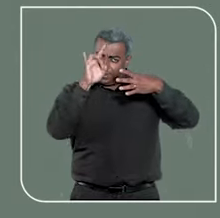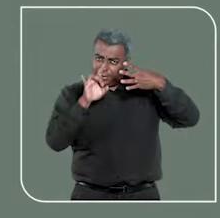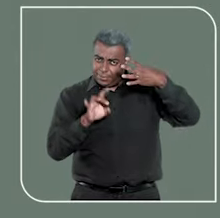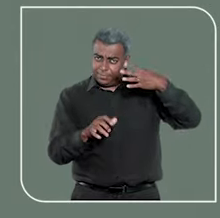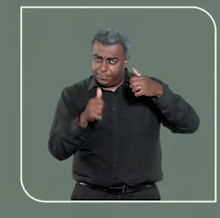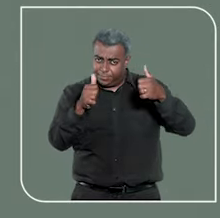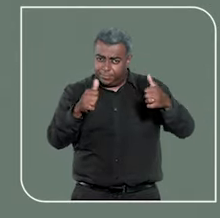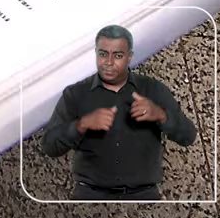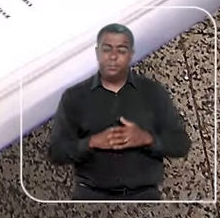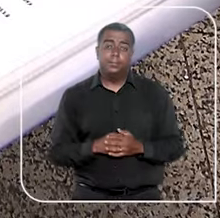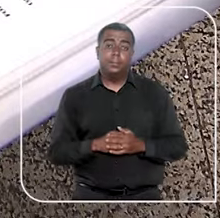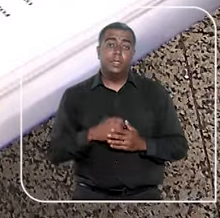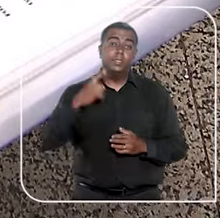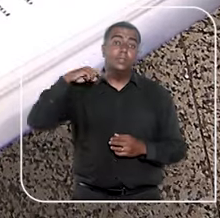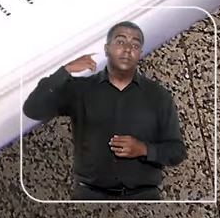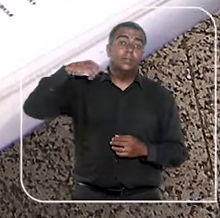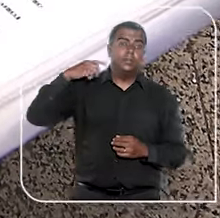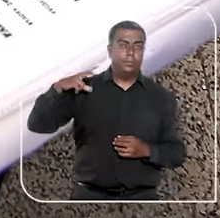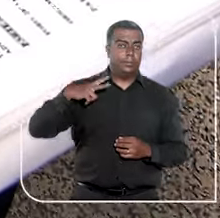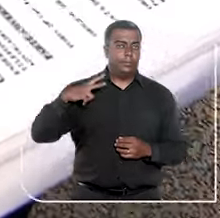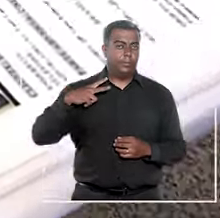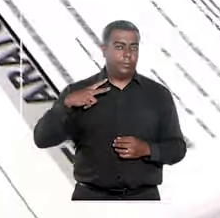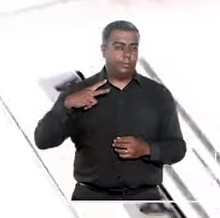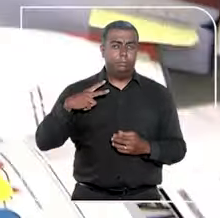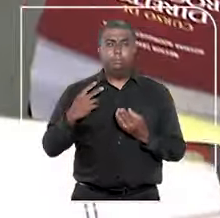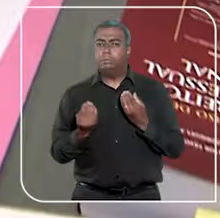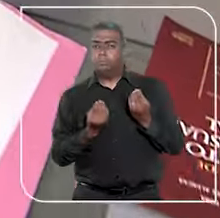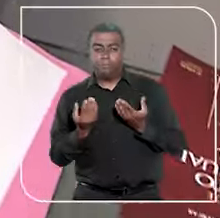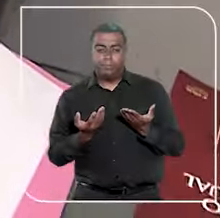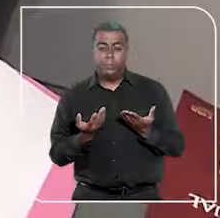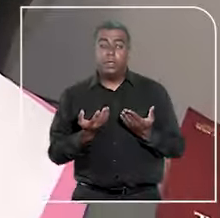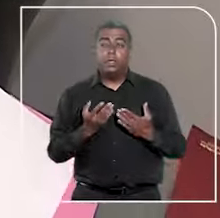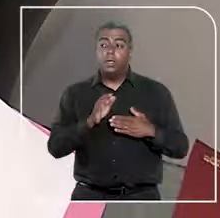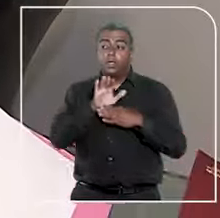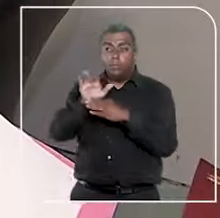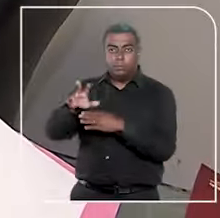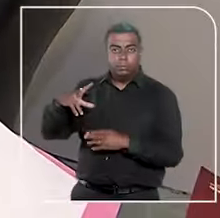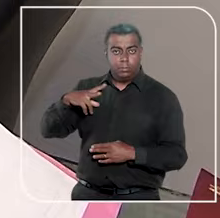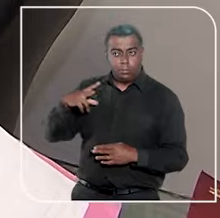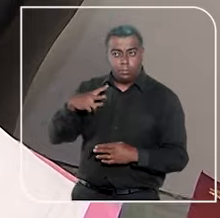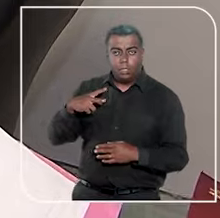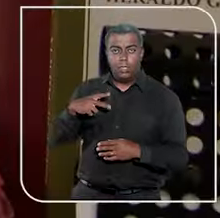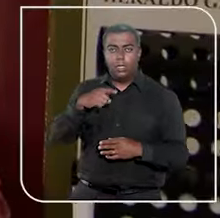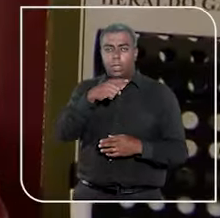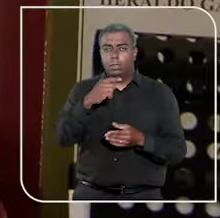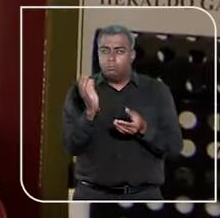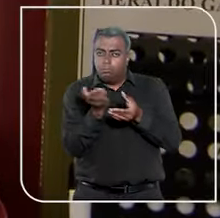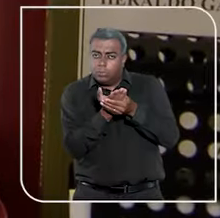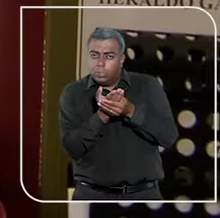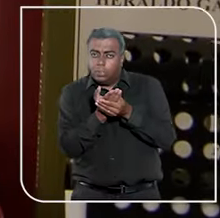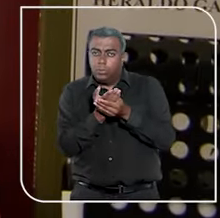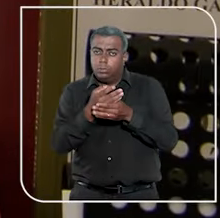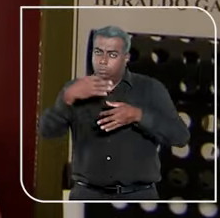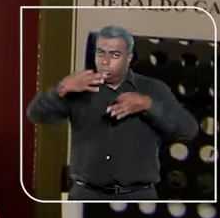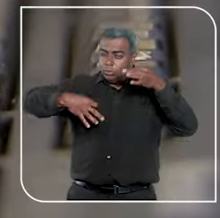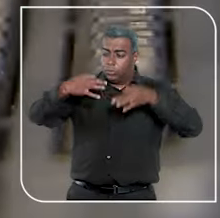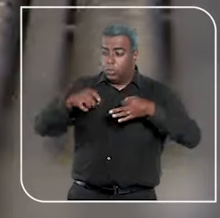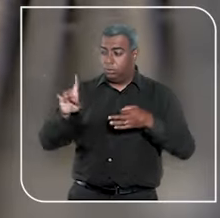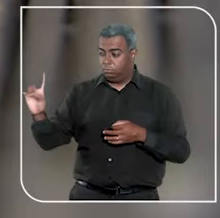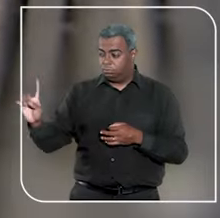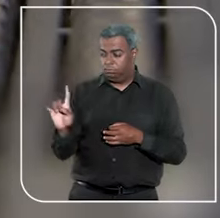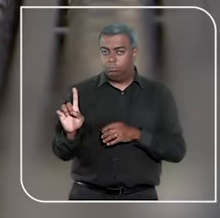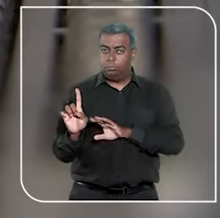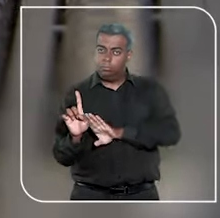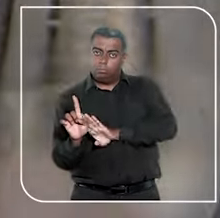uma delas. A Advocacia Privada defende os particulares em ações judiciais, atuando em nome do cliente